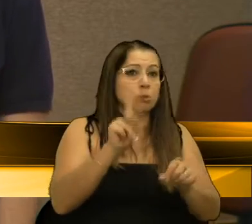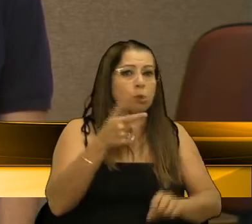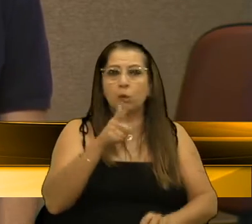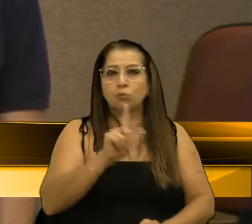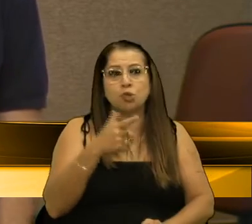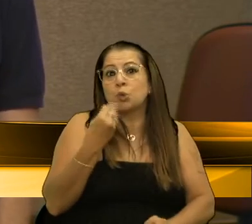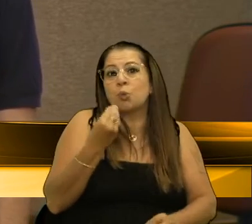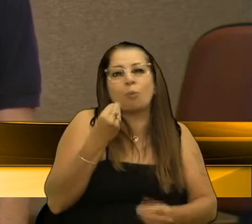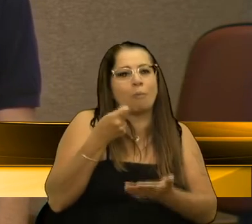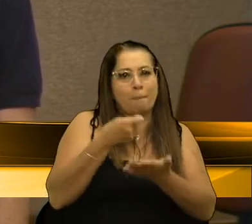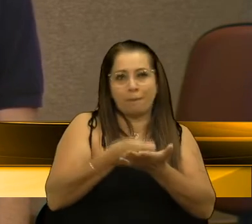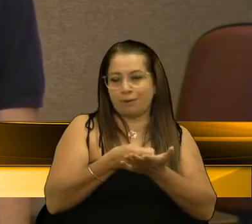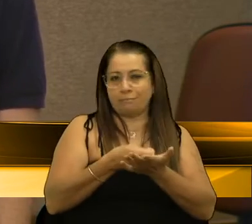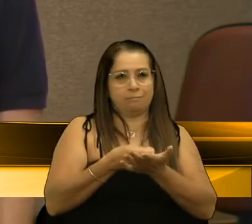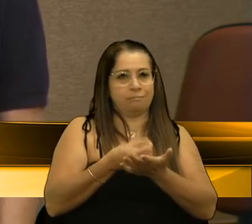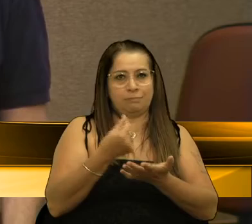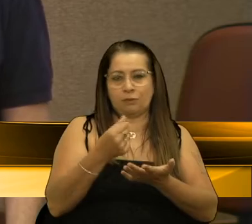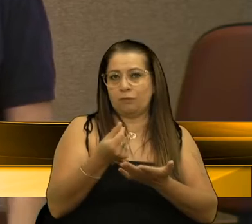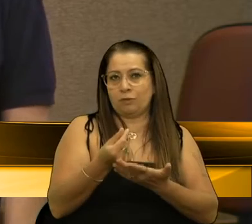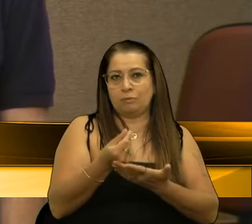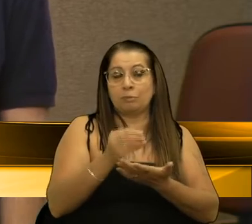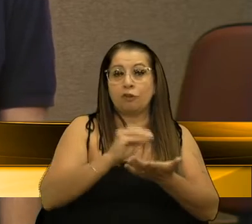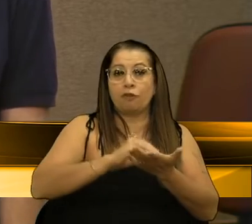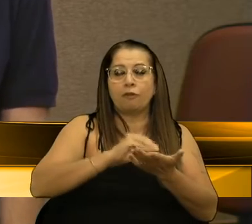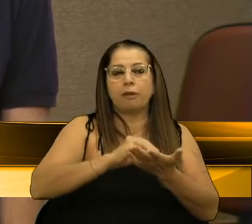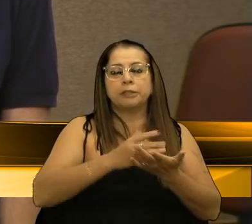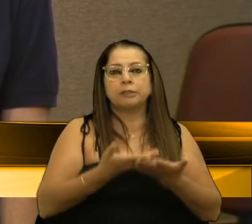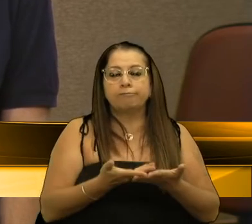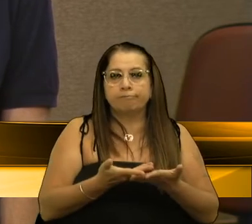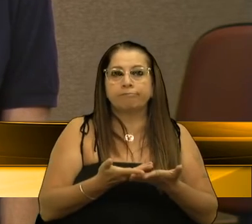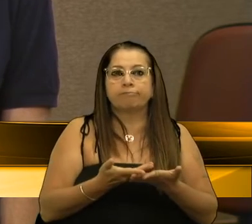condições de pagar determinados valores, mas por falta de ter...